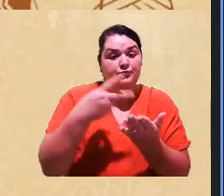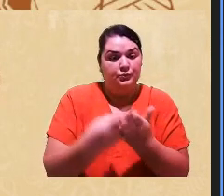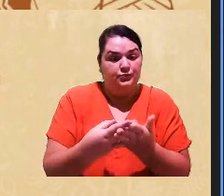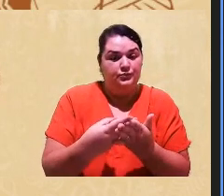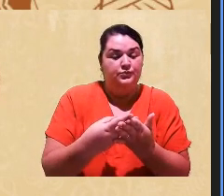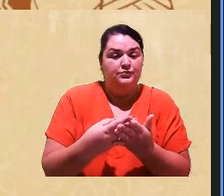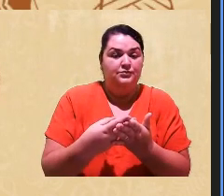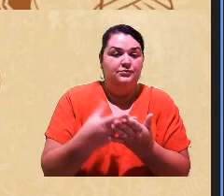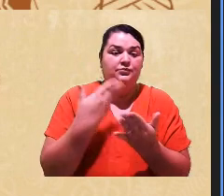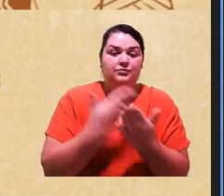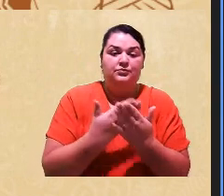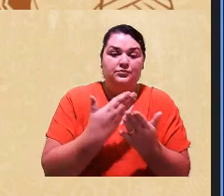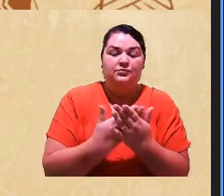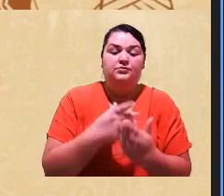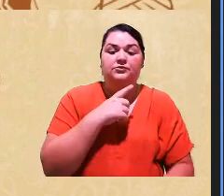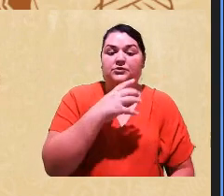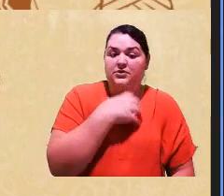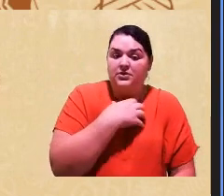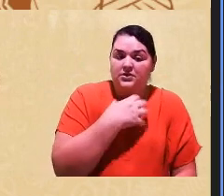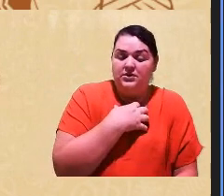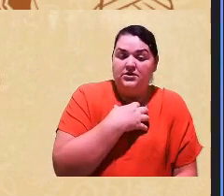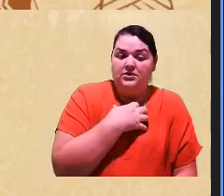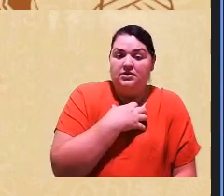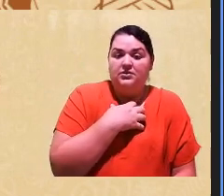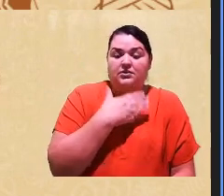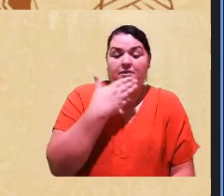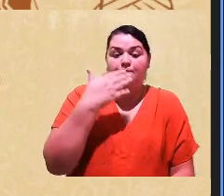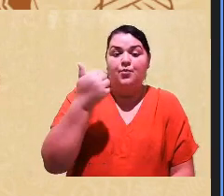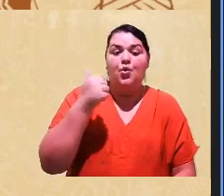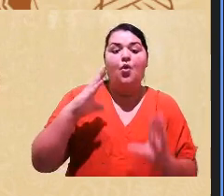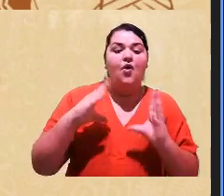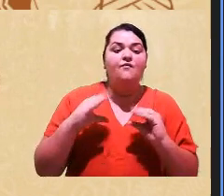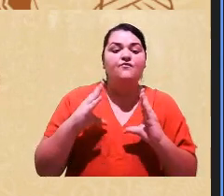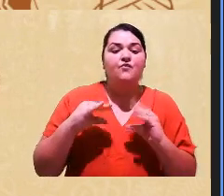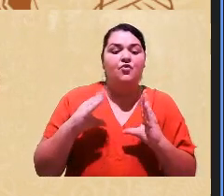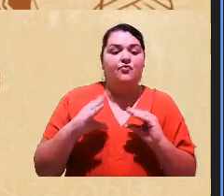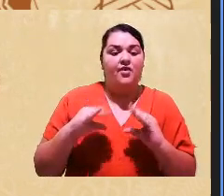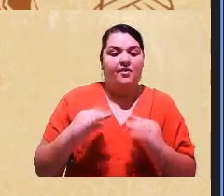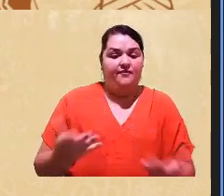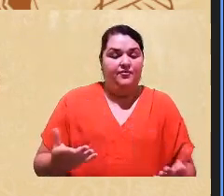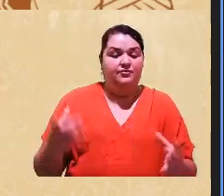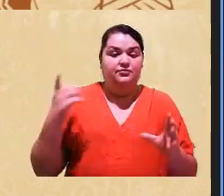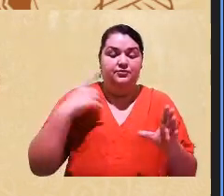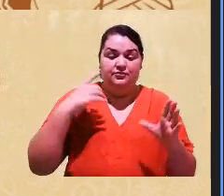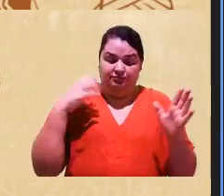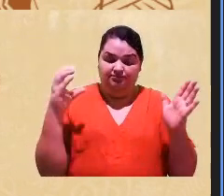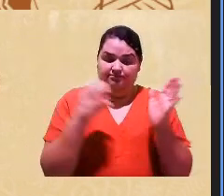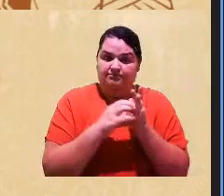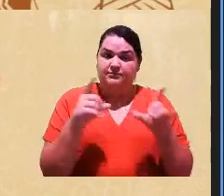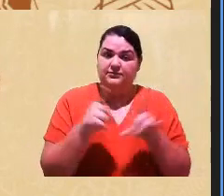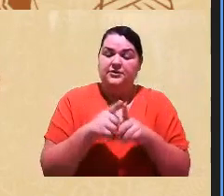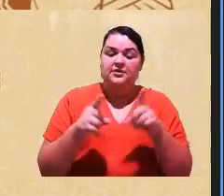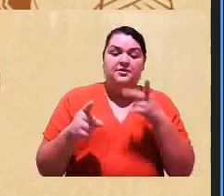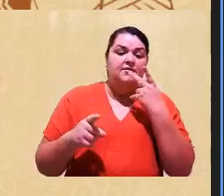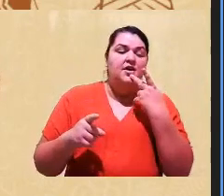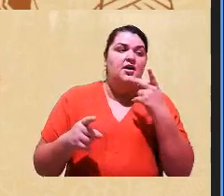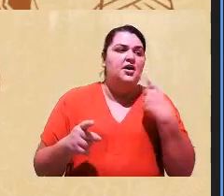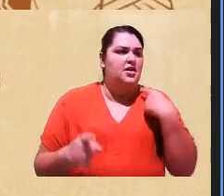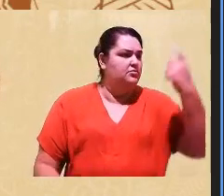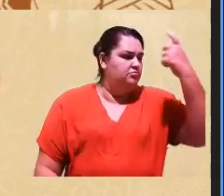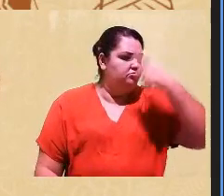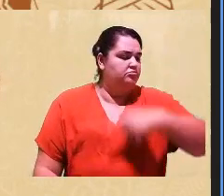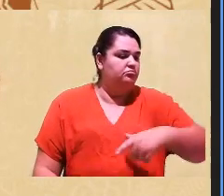estudantes se sintam muito confortáveis, né, e candidatos do concurso público também, de dizer, eu sou cotista da